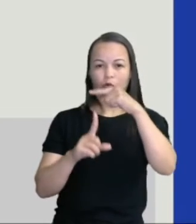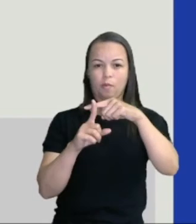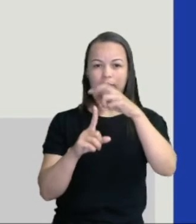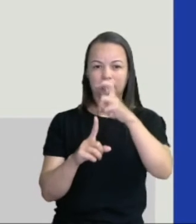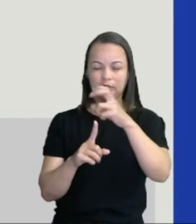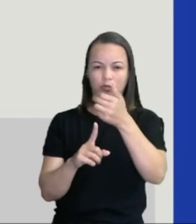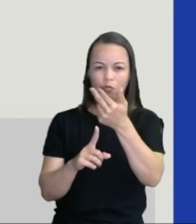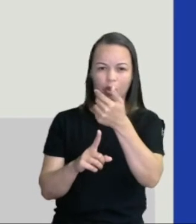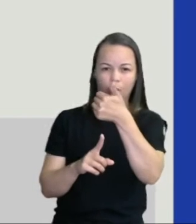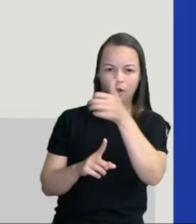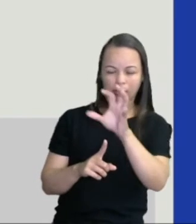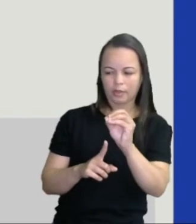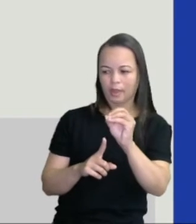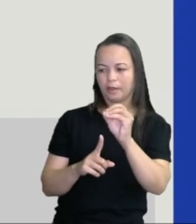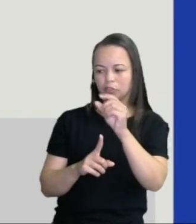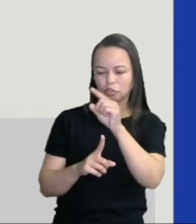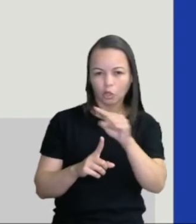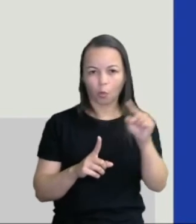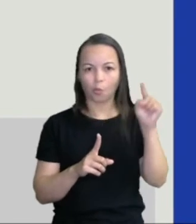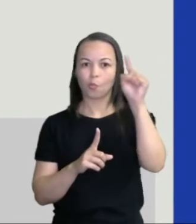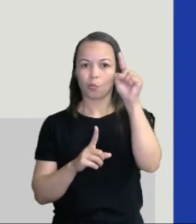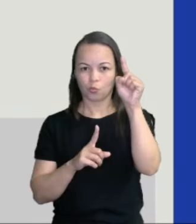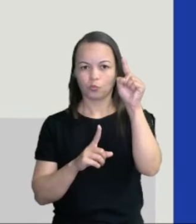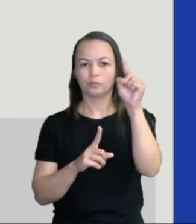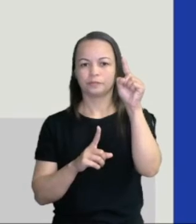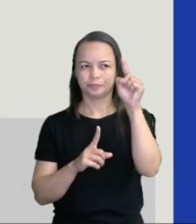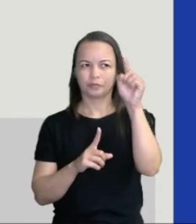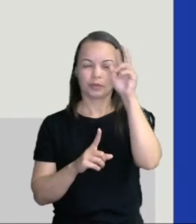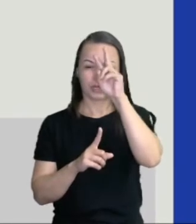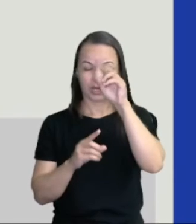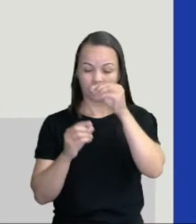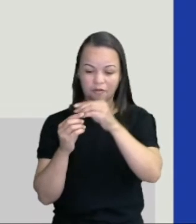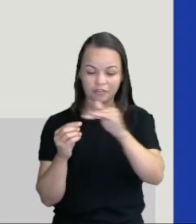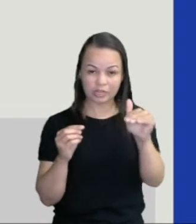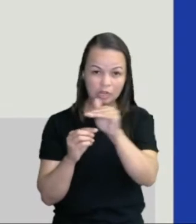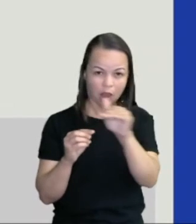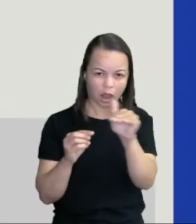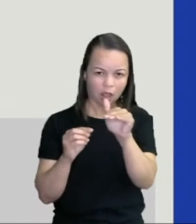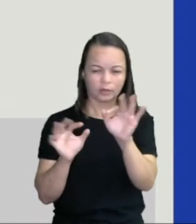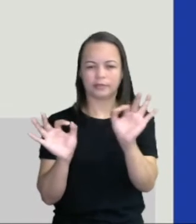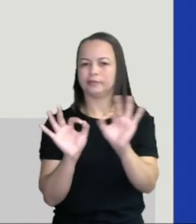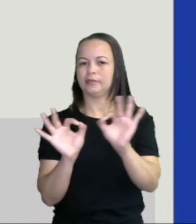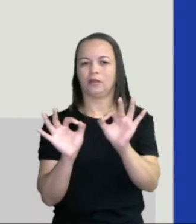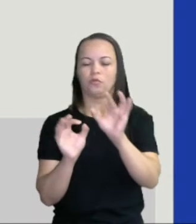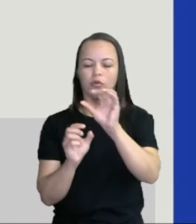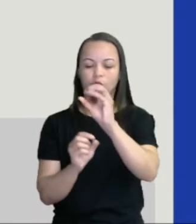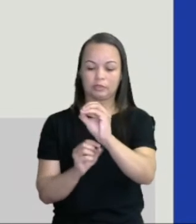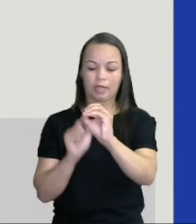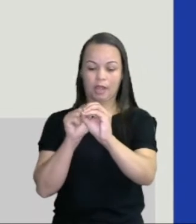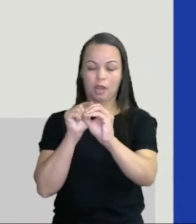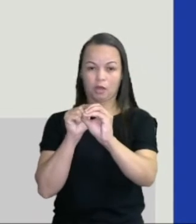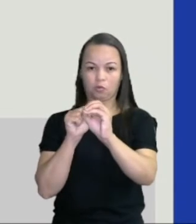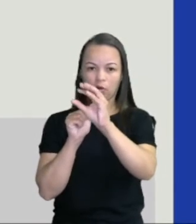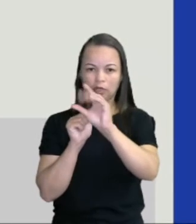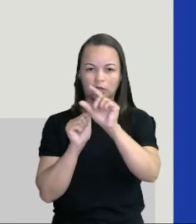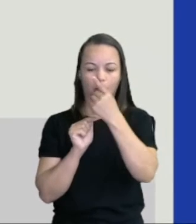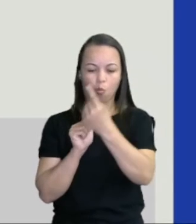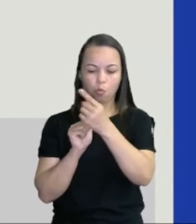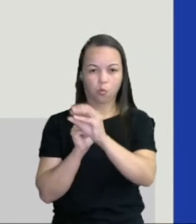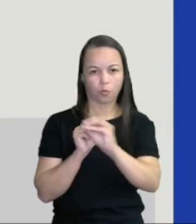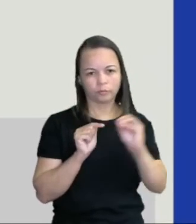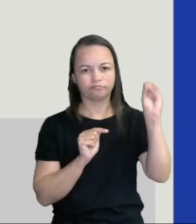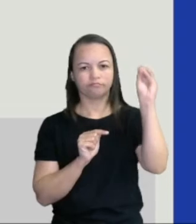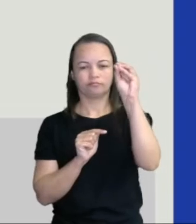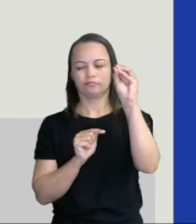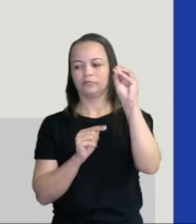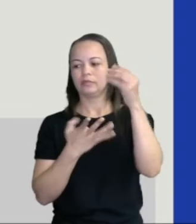sobe o um. Lembrando, não fica na mesma representação. Estou na ordem das dezenas,